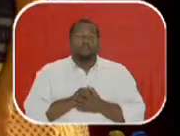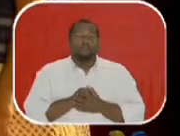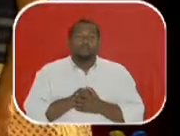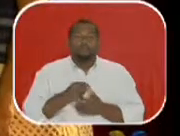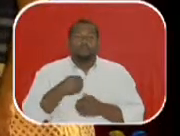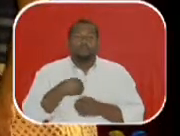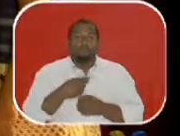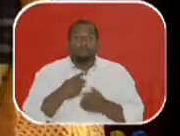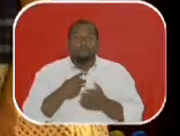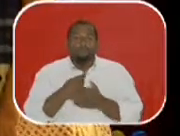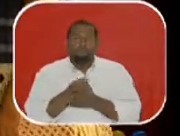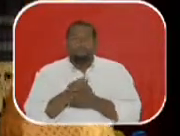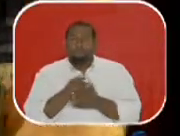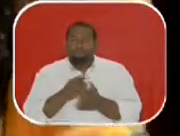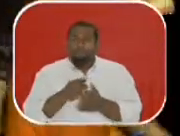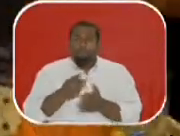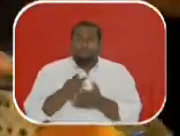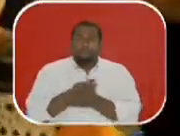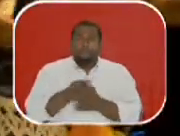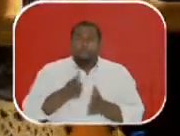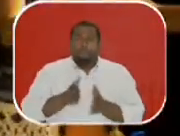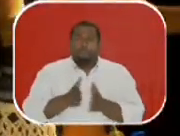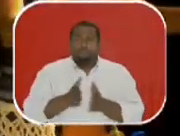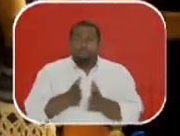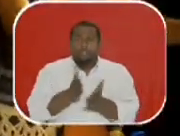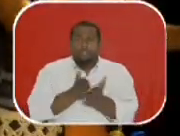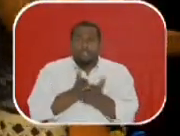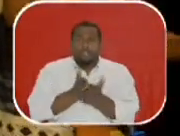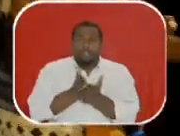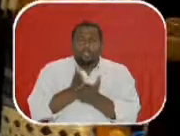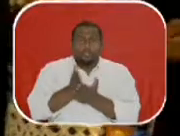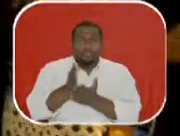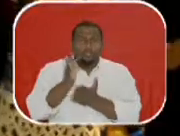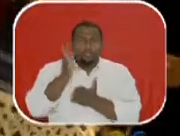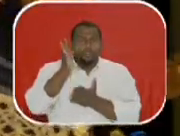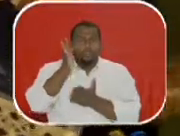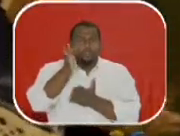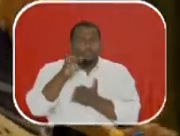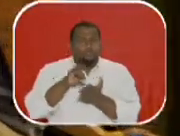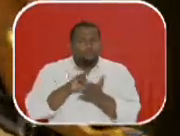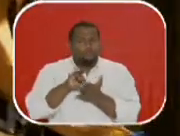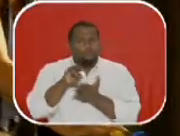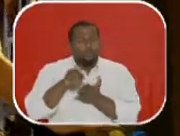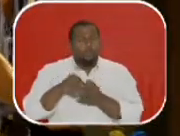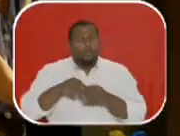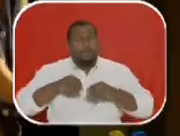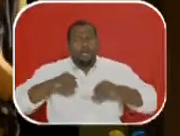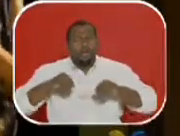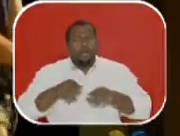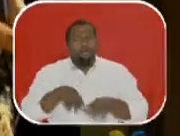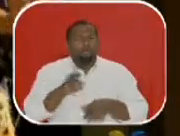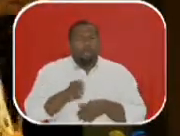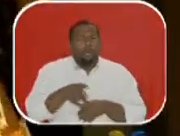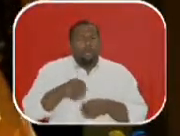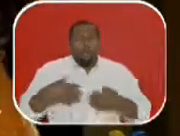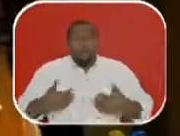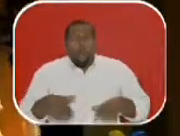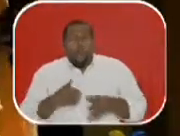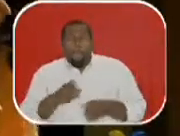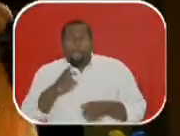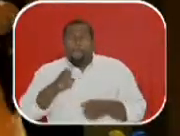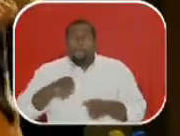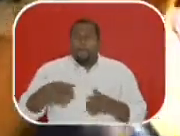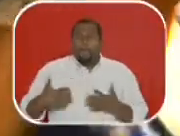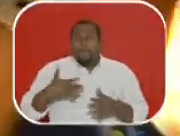Quando nós chegamos no meio da estrada... O destino traçou aí seu riscado e a estrada de barro ardia sobre os pés